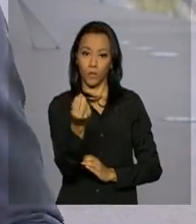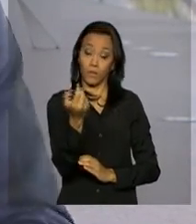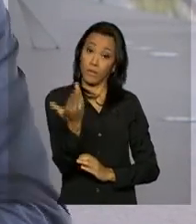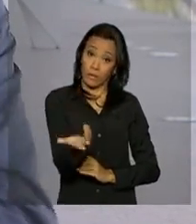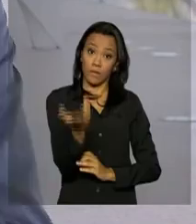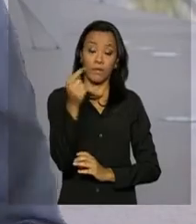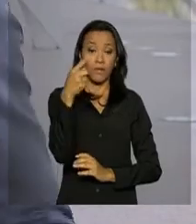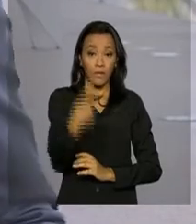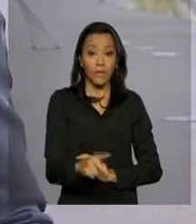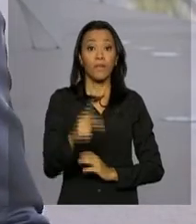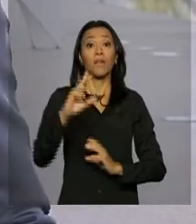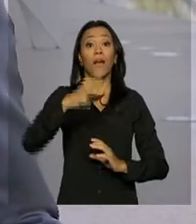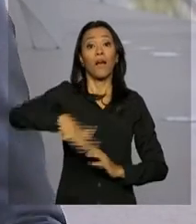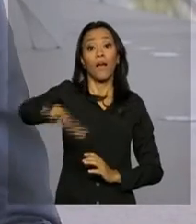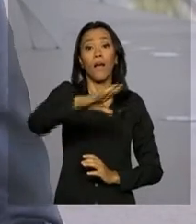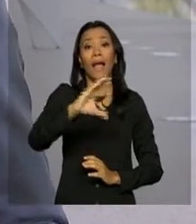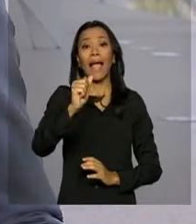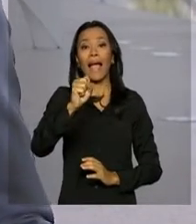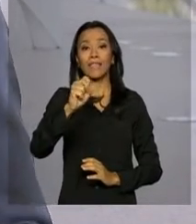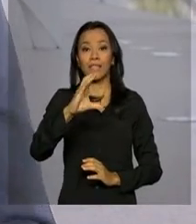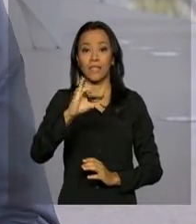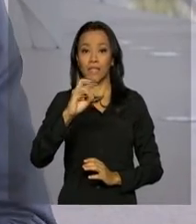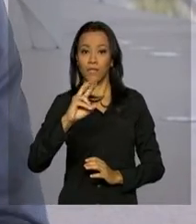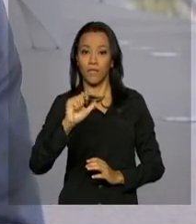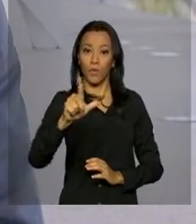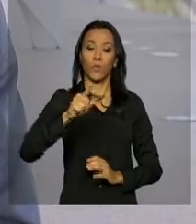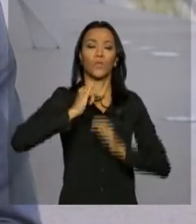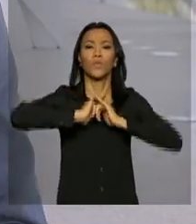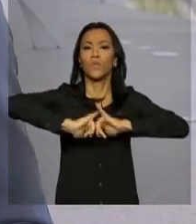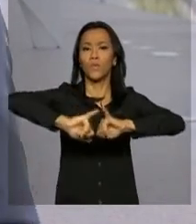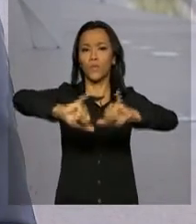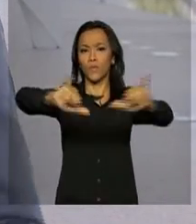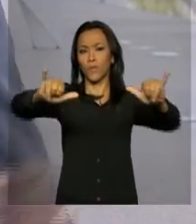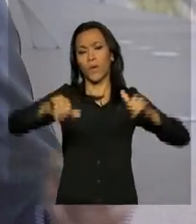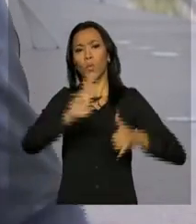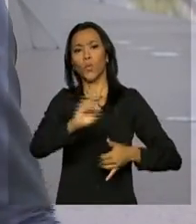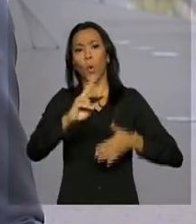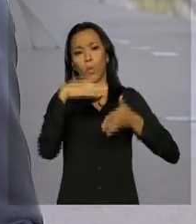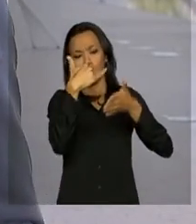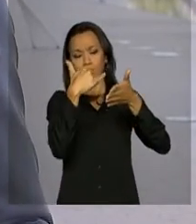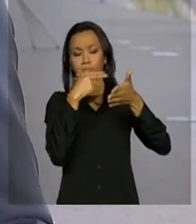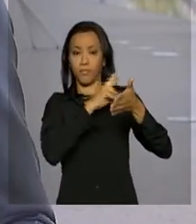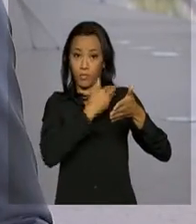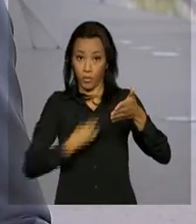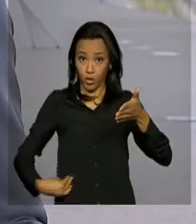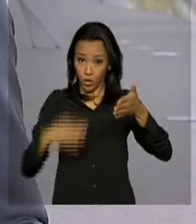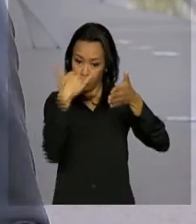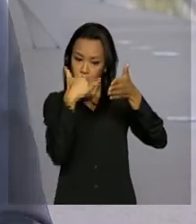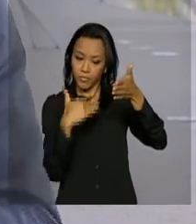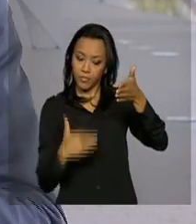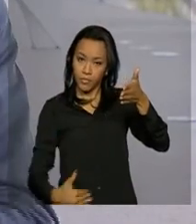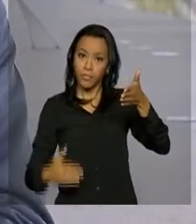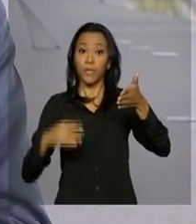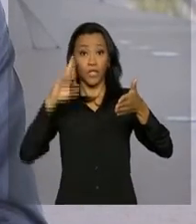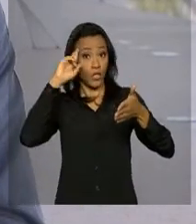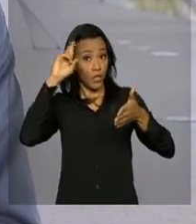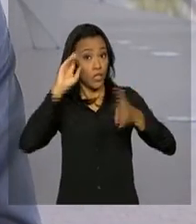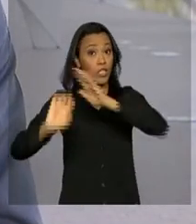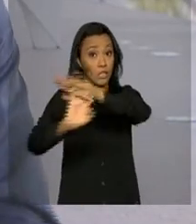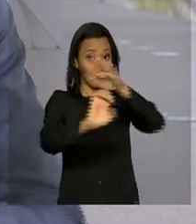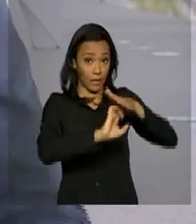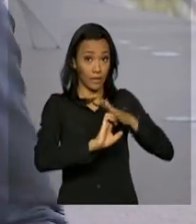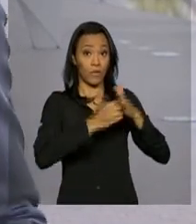Civil da Presidência da República divulga hoje a relação dos ministros e dirigentes de empresas públicas que vão